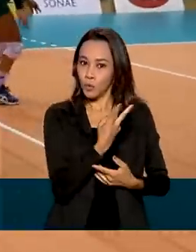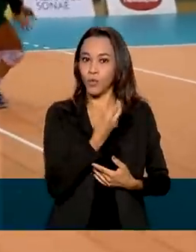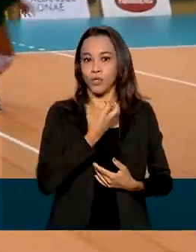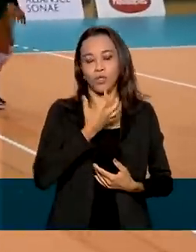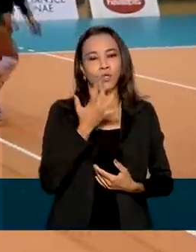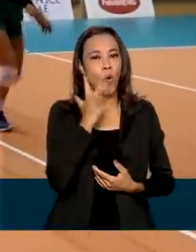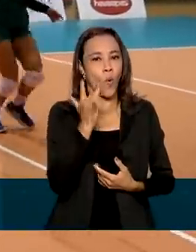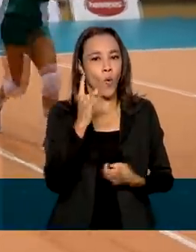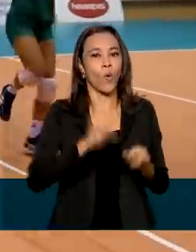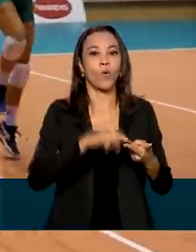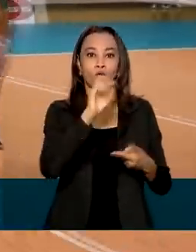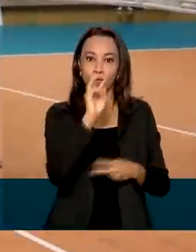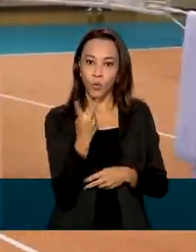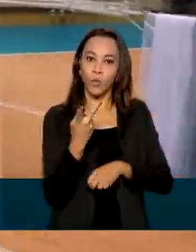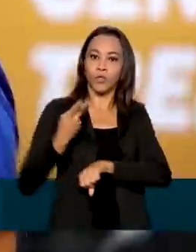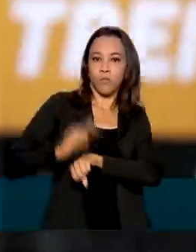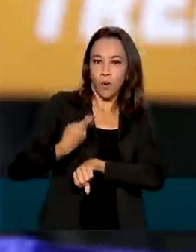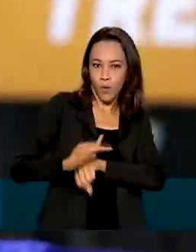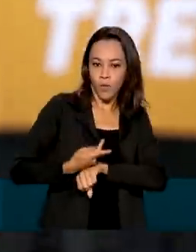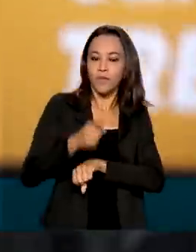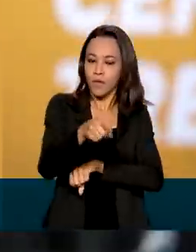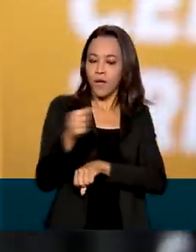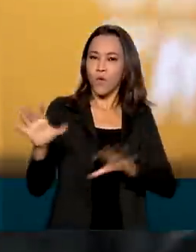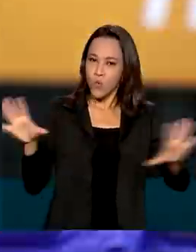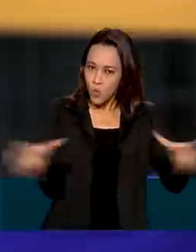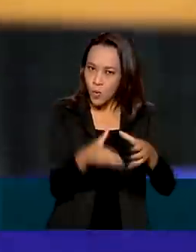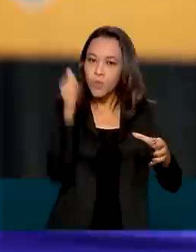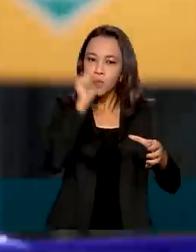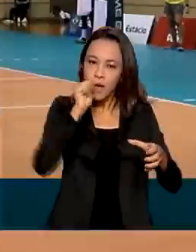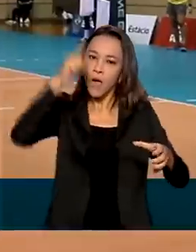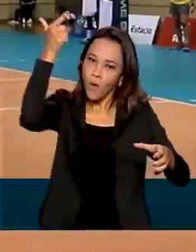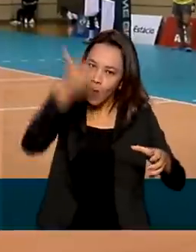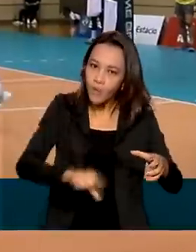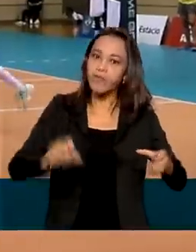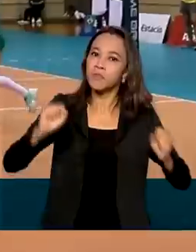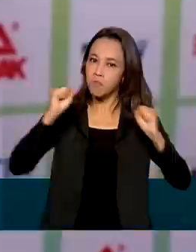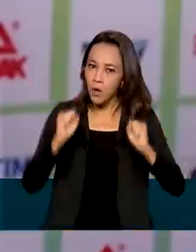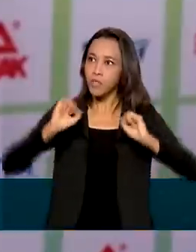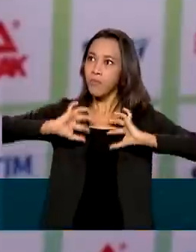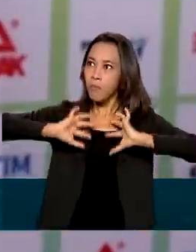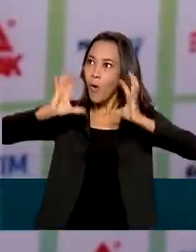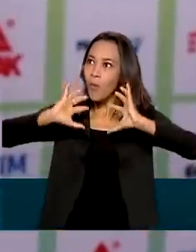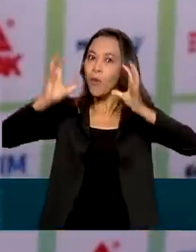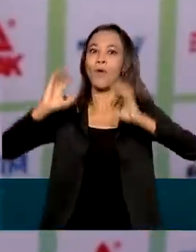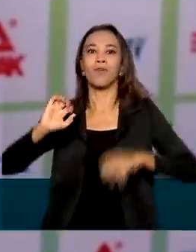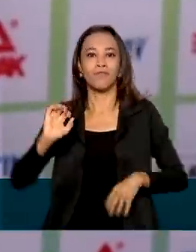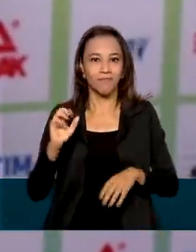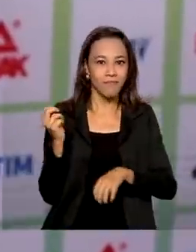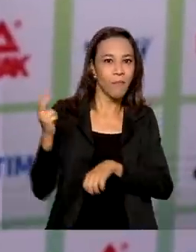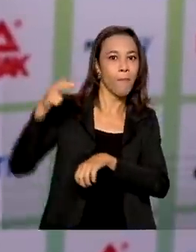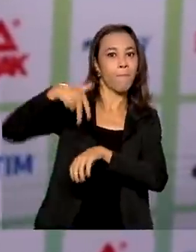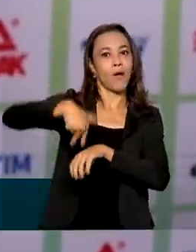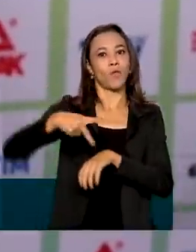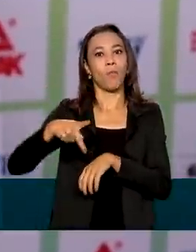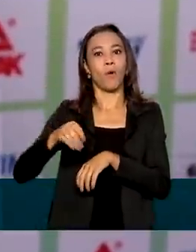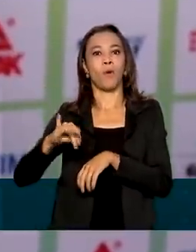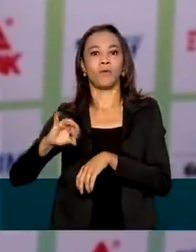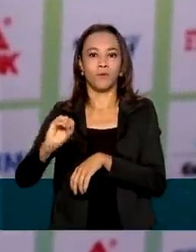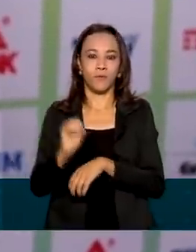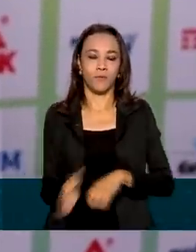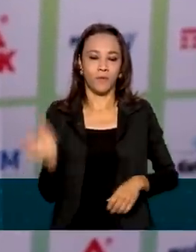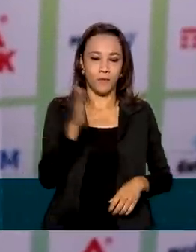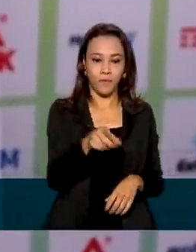e duas de bronze, a seleção feminina pode subir novamente ao pódio. O grupo está bem unido, está todo mundo junto no mesmo